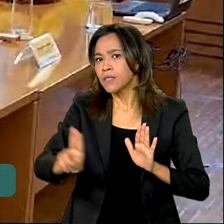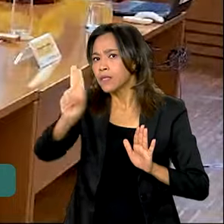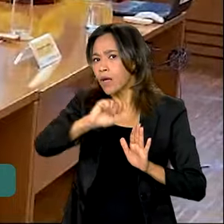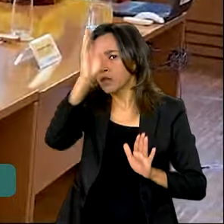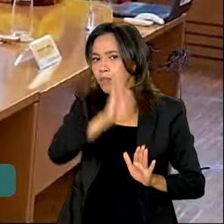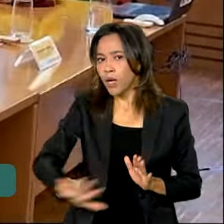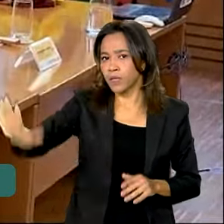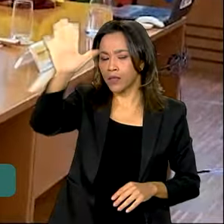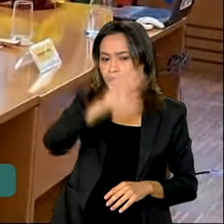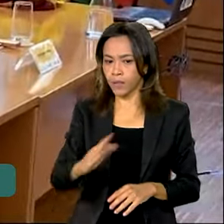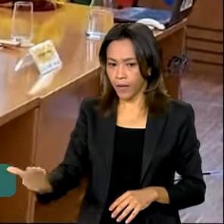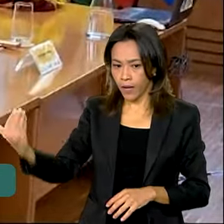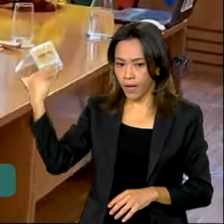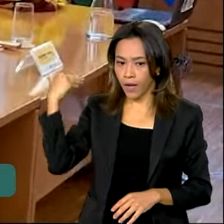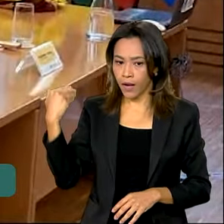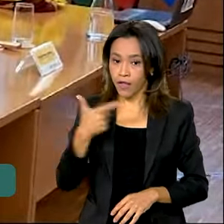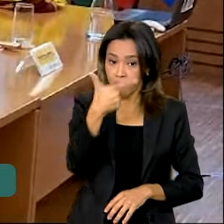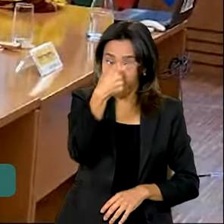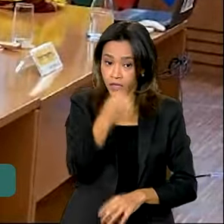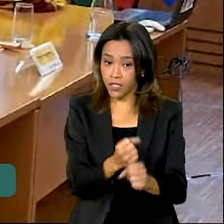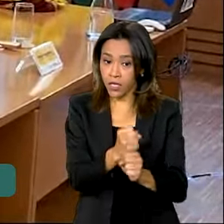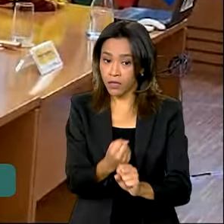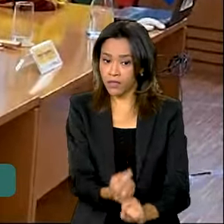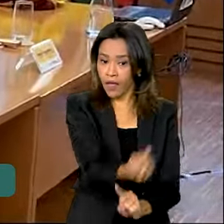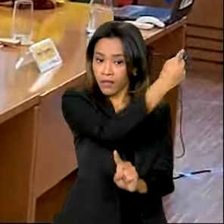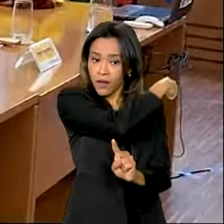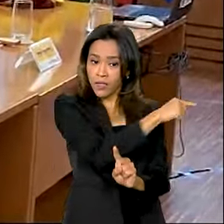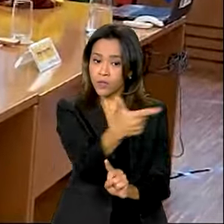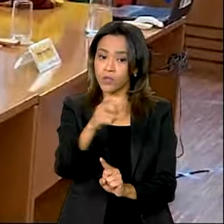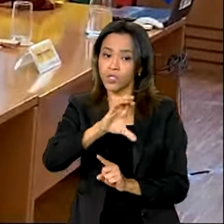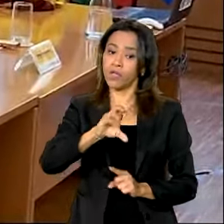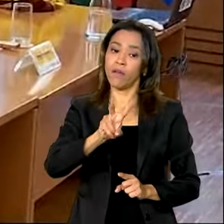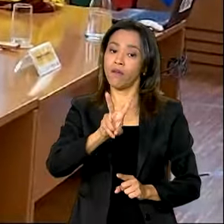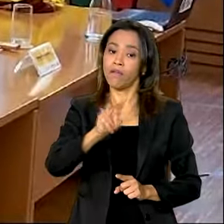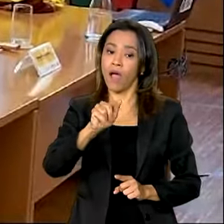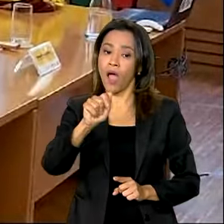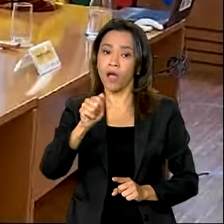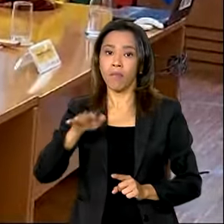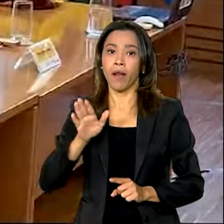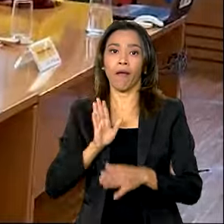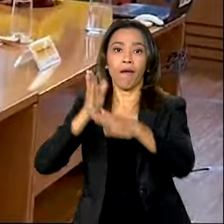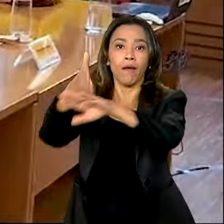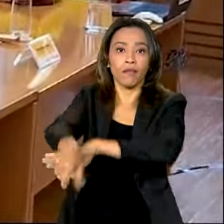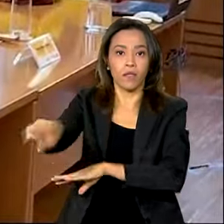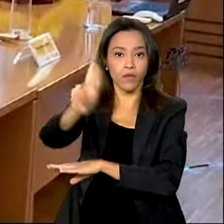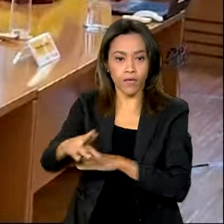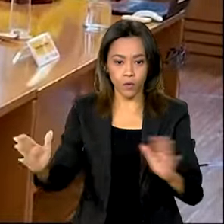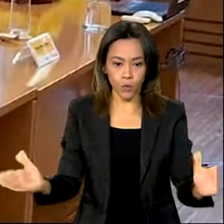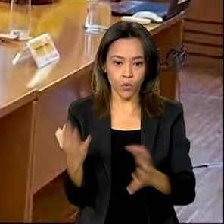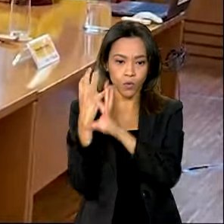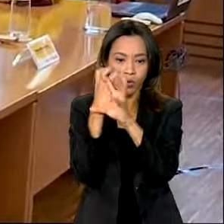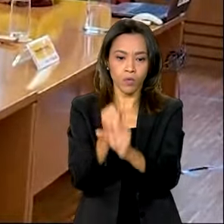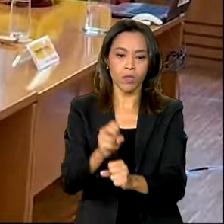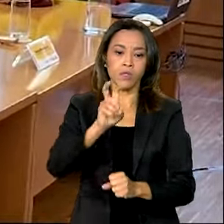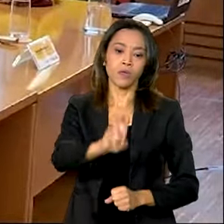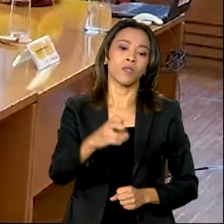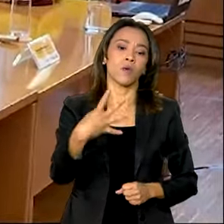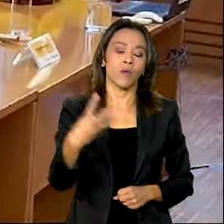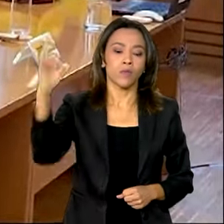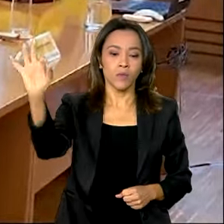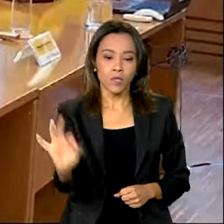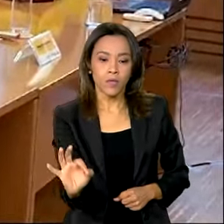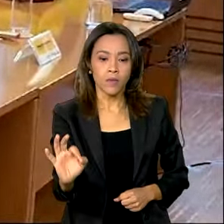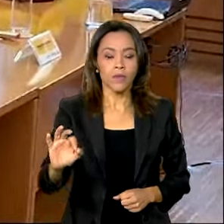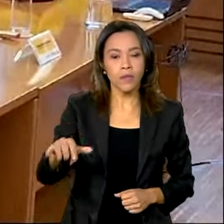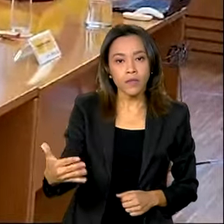você pensar que há 20 anos atrás a gente não tinha dados nenhum, tinha 3% de pessoas que iam entrar na faculdade apenas, hoje a gente tem 54%. Então,